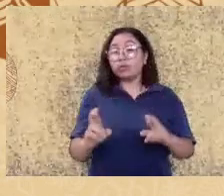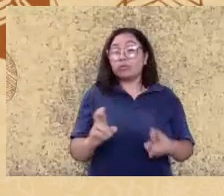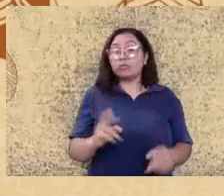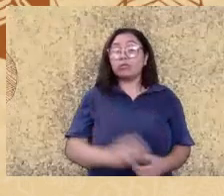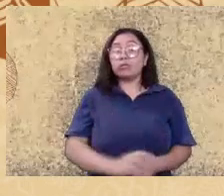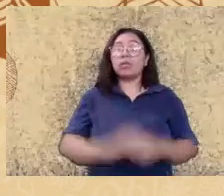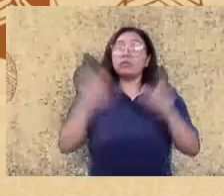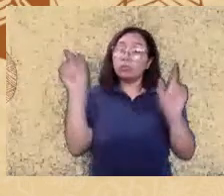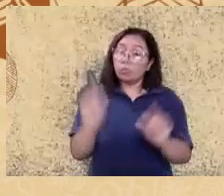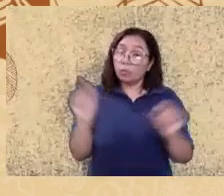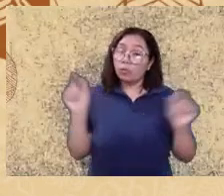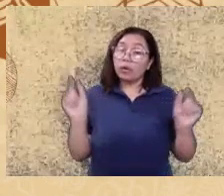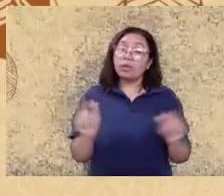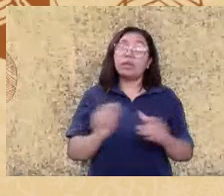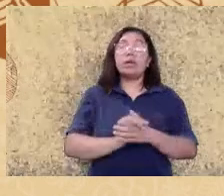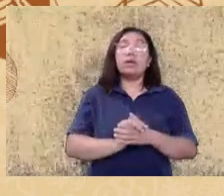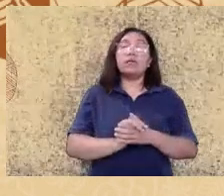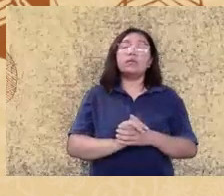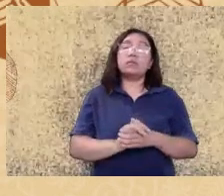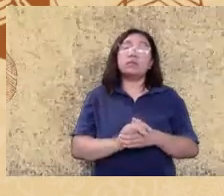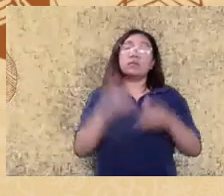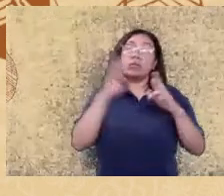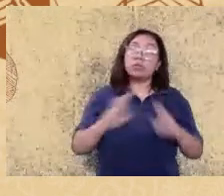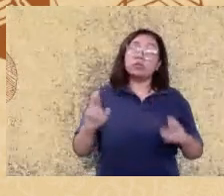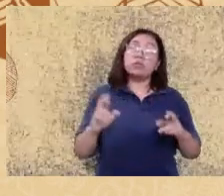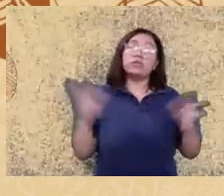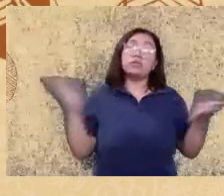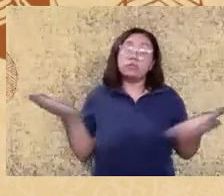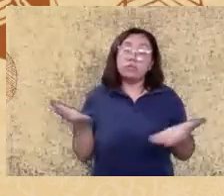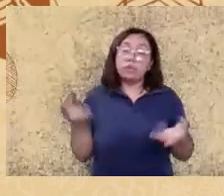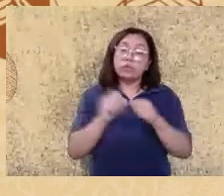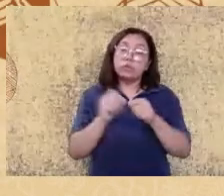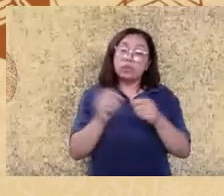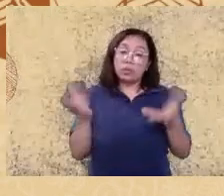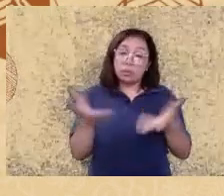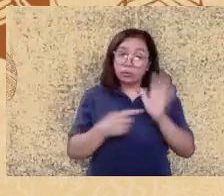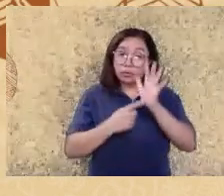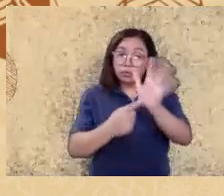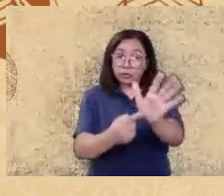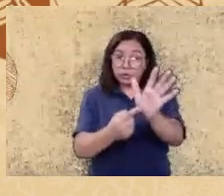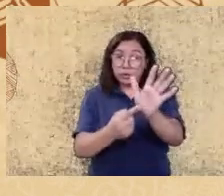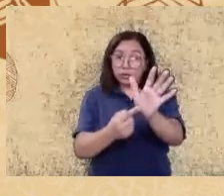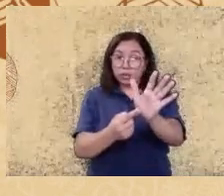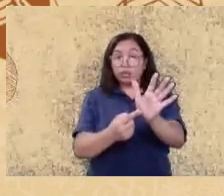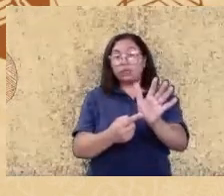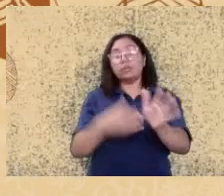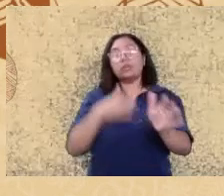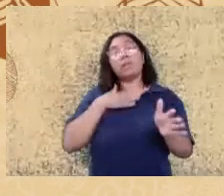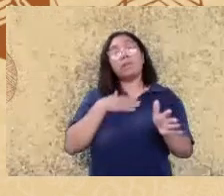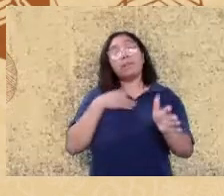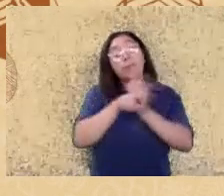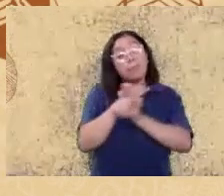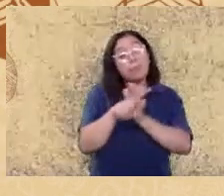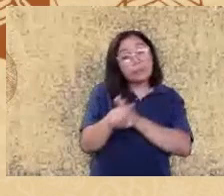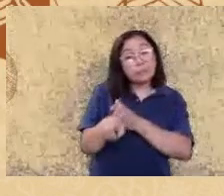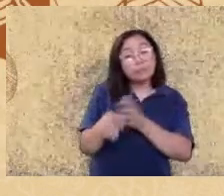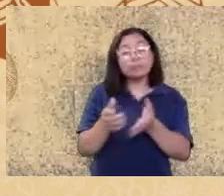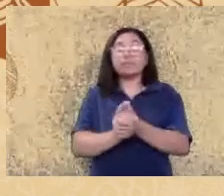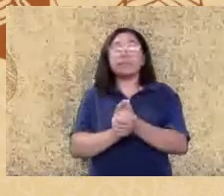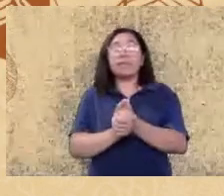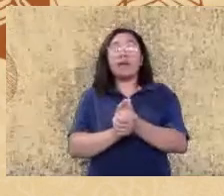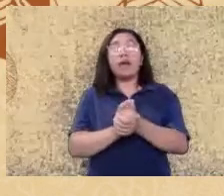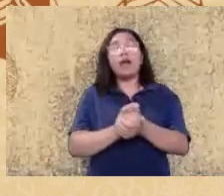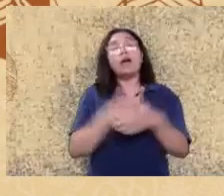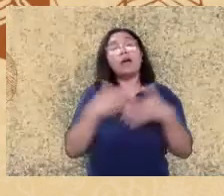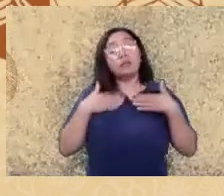contexto dessa pesquisa que eu resolvi inaugurar nessa oportunidade aqui que vocês possibilitaram me colocar à disposição